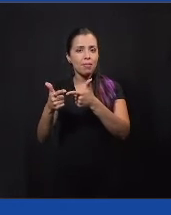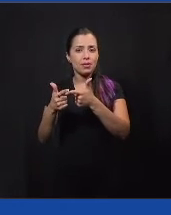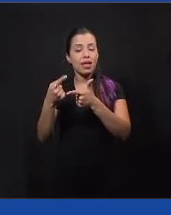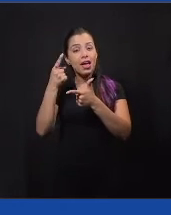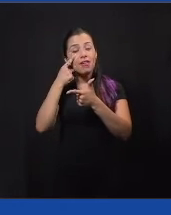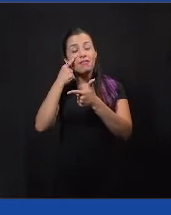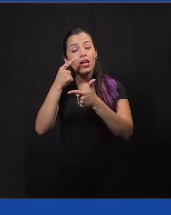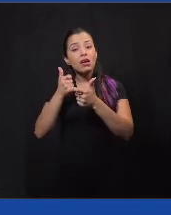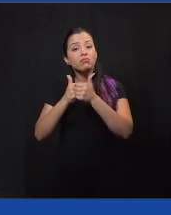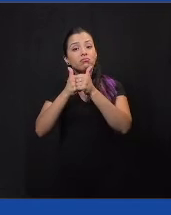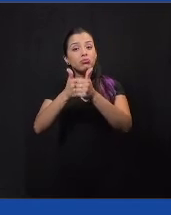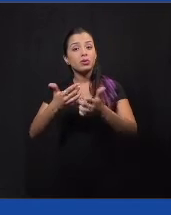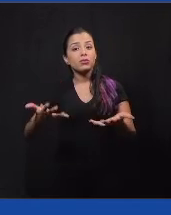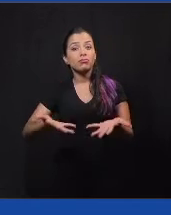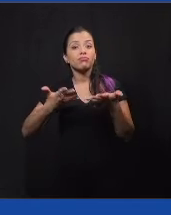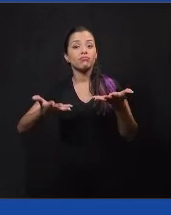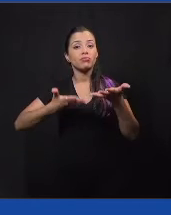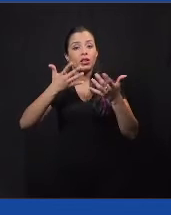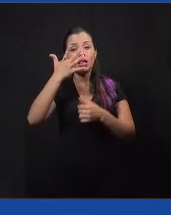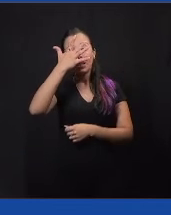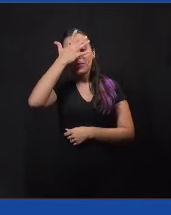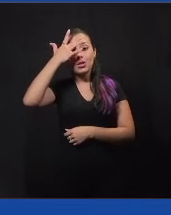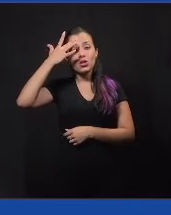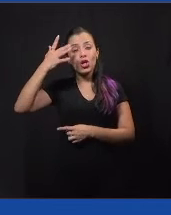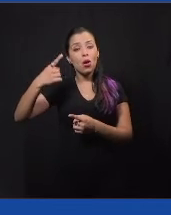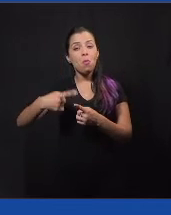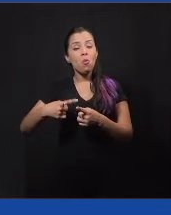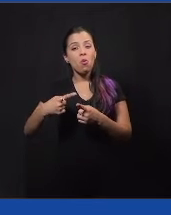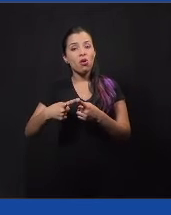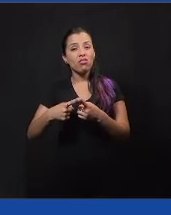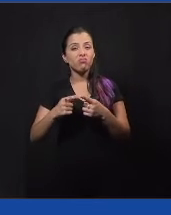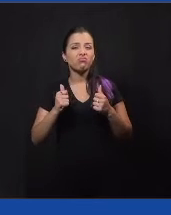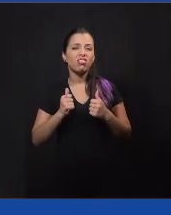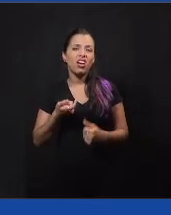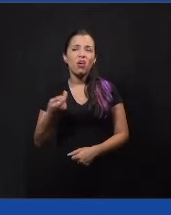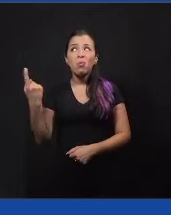né, que deixam de ver aquilo como uma obrigação ou como uma